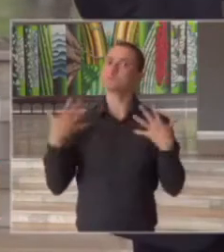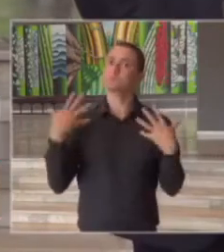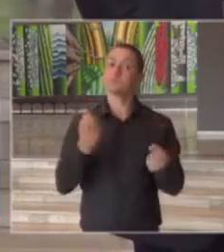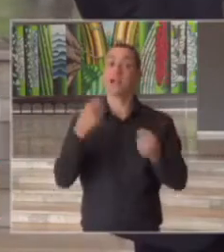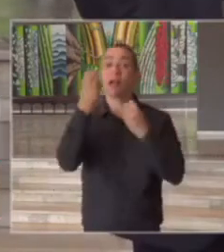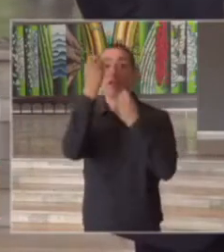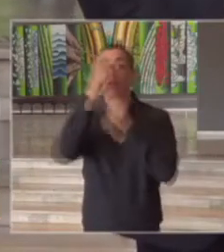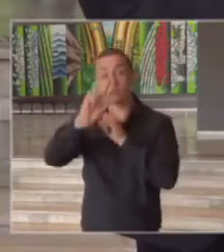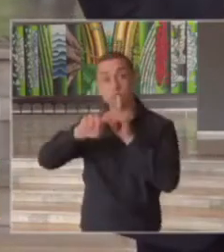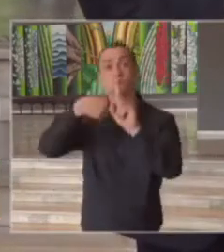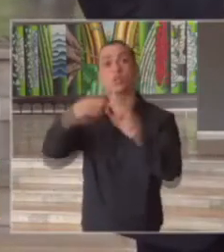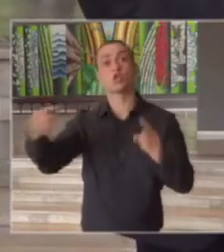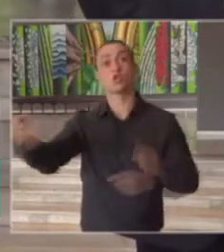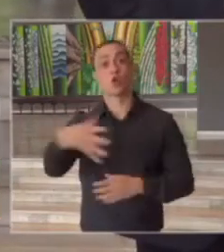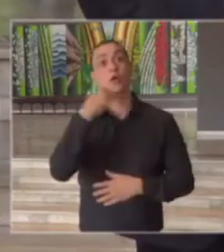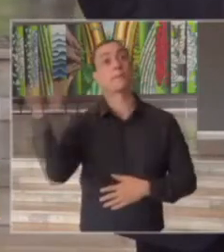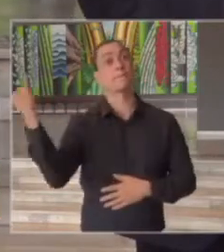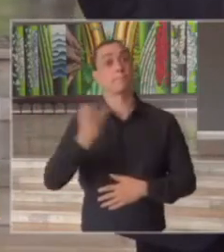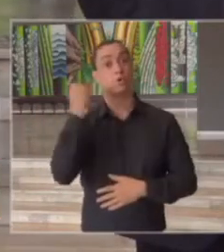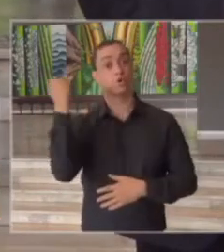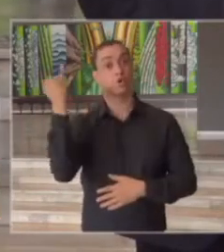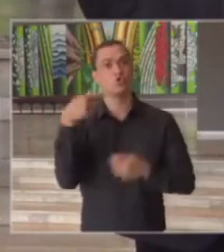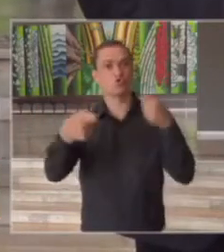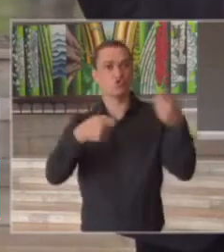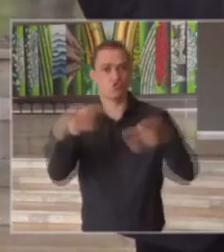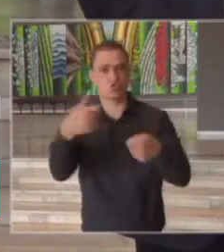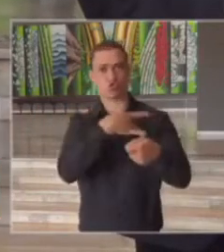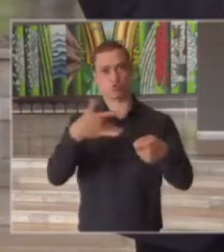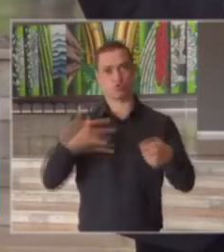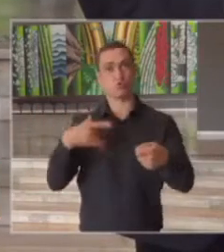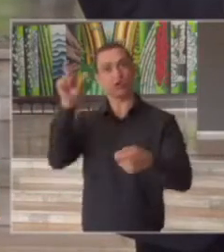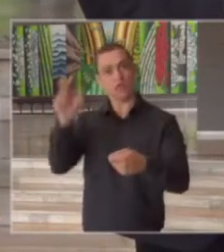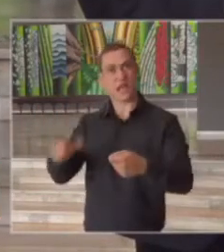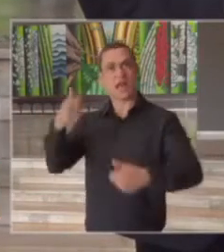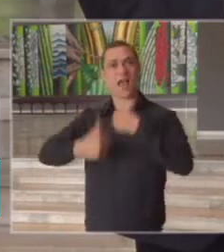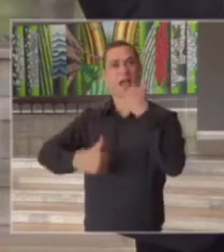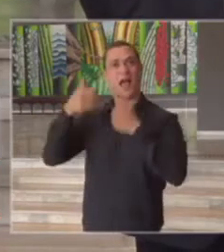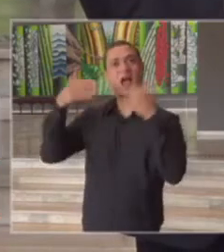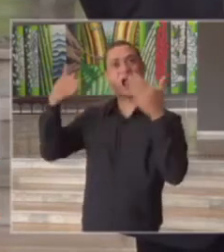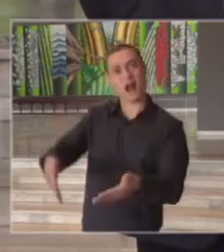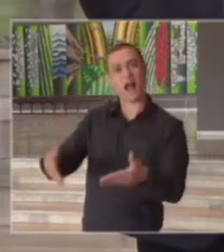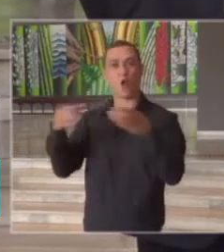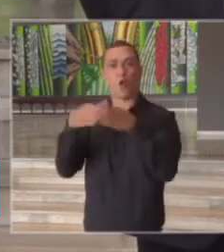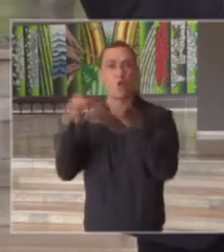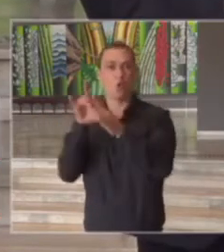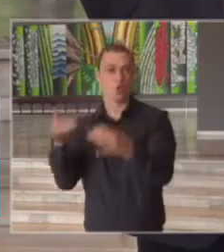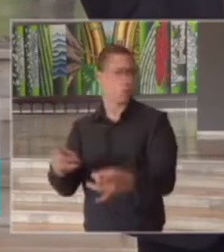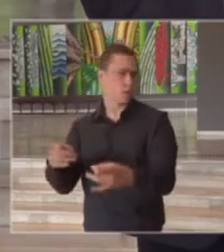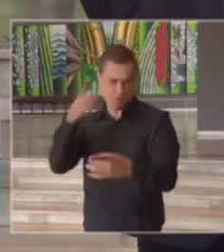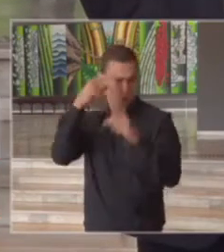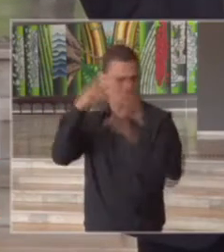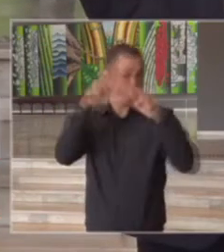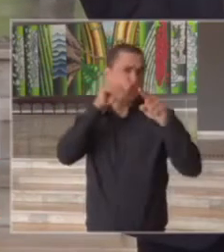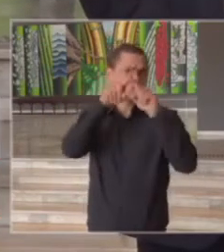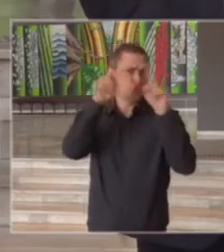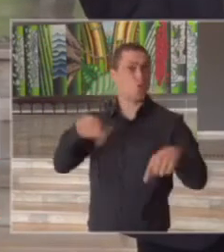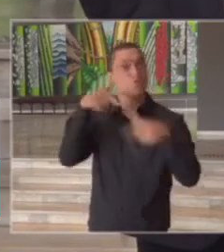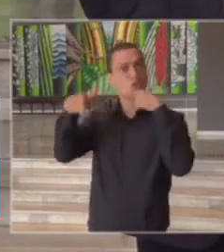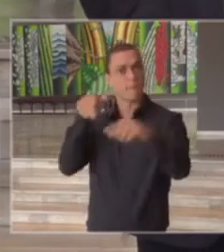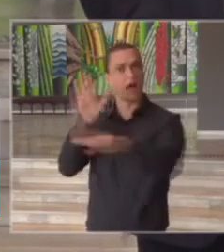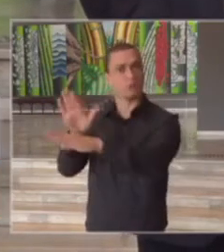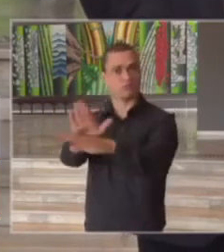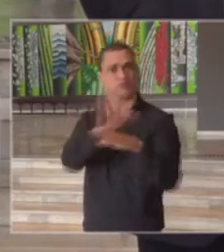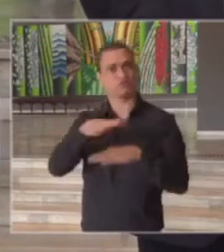adicional importante no controle de saúde de atletas comissão técnica e outros profissionais que